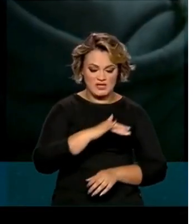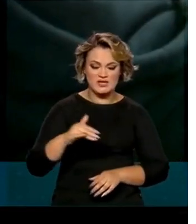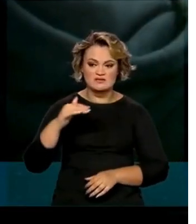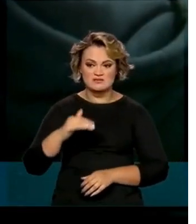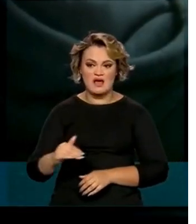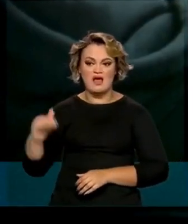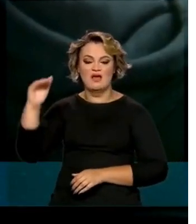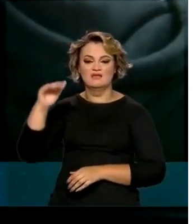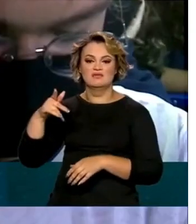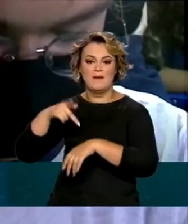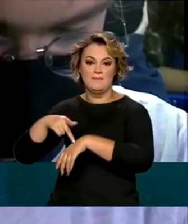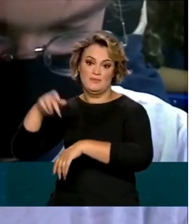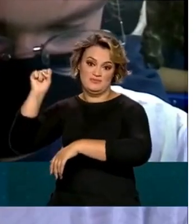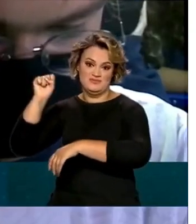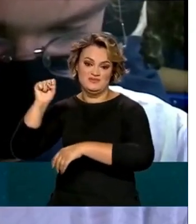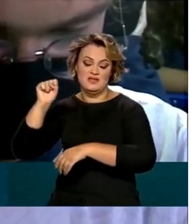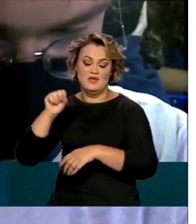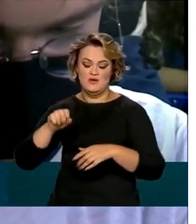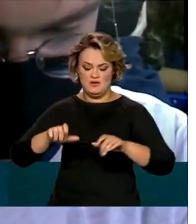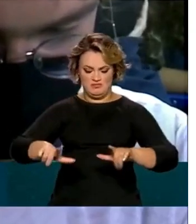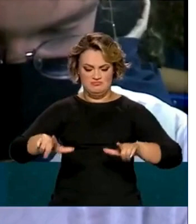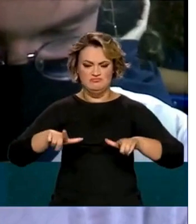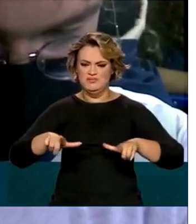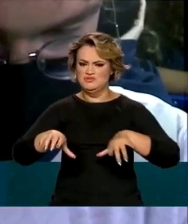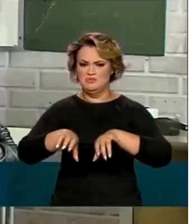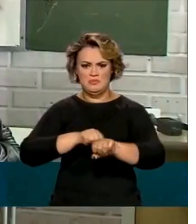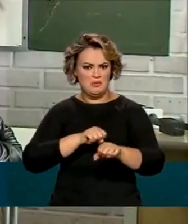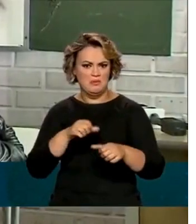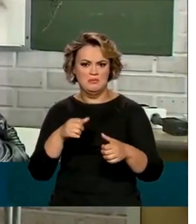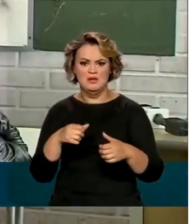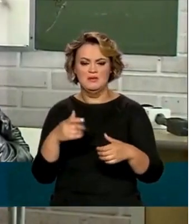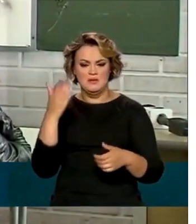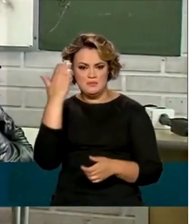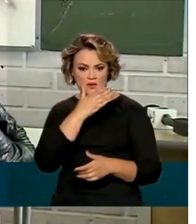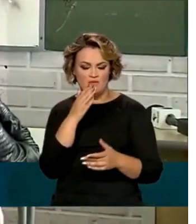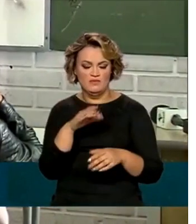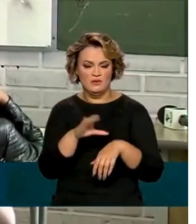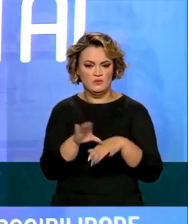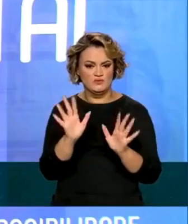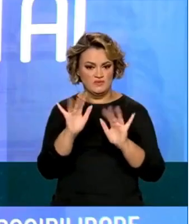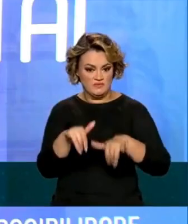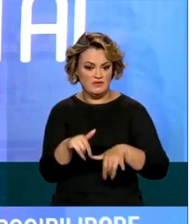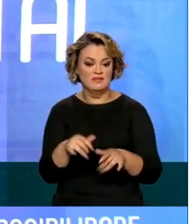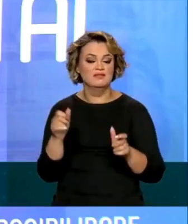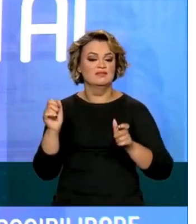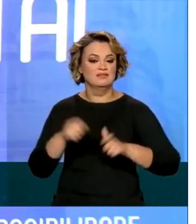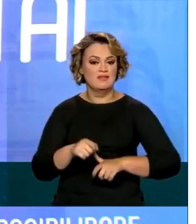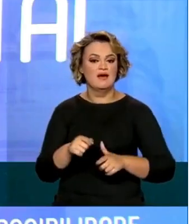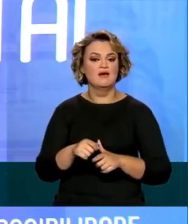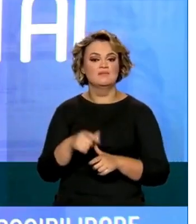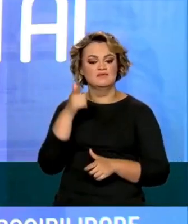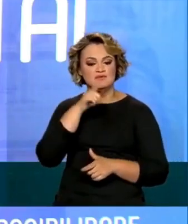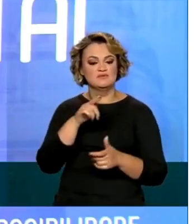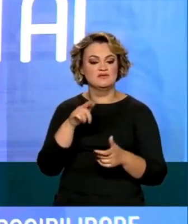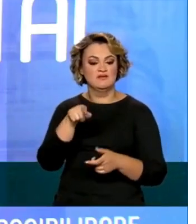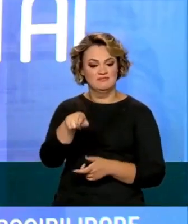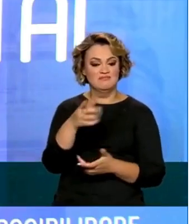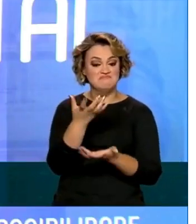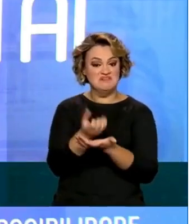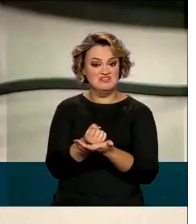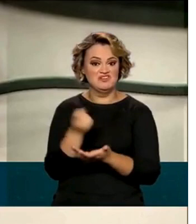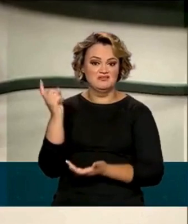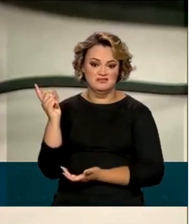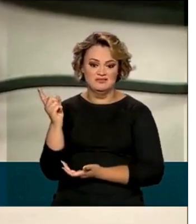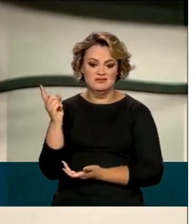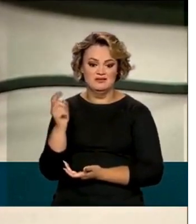à pós-graduação. E o diploma ou certificado de conclusão de curso poderá ser digital e estar ao